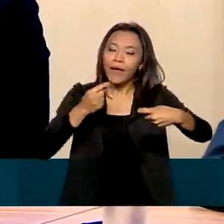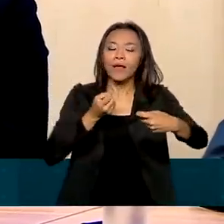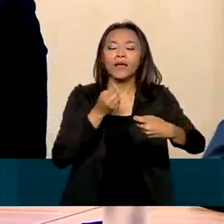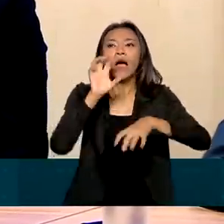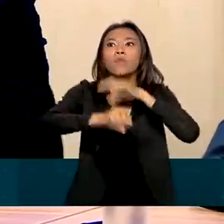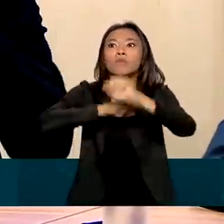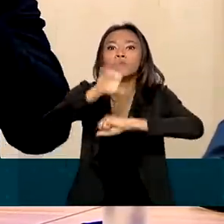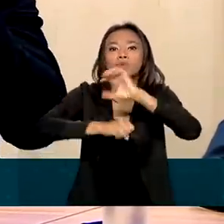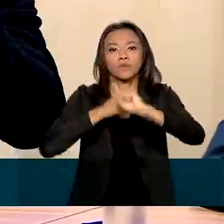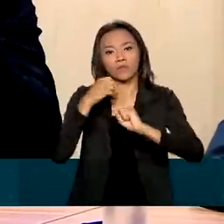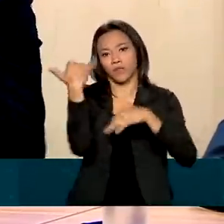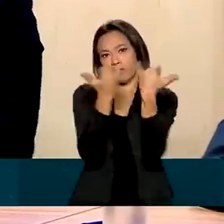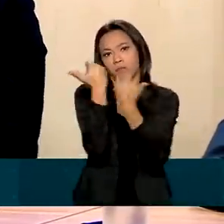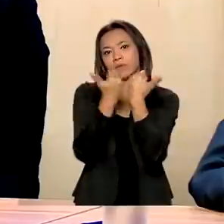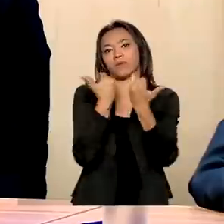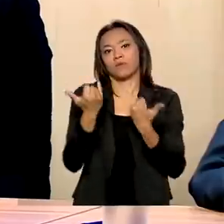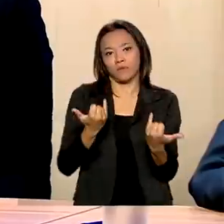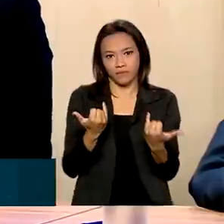pela informação.